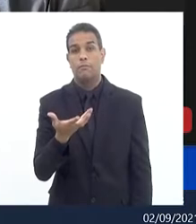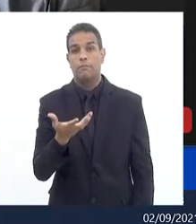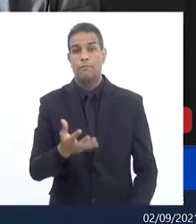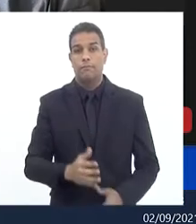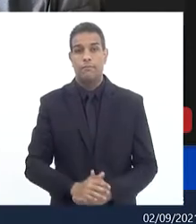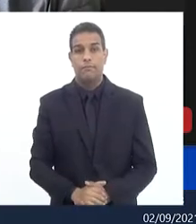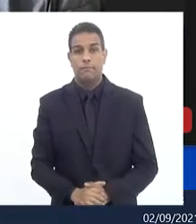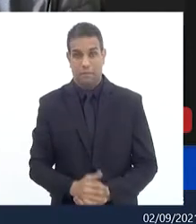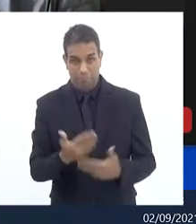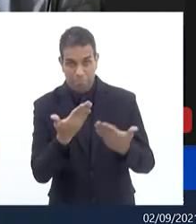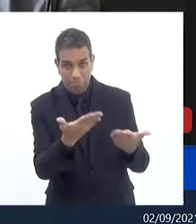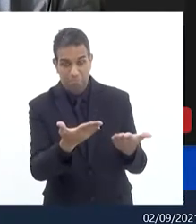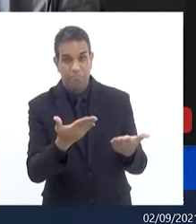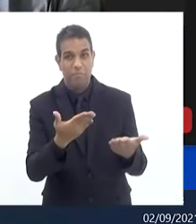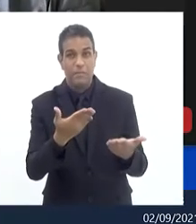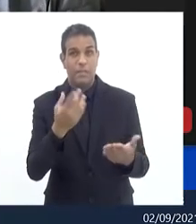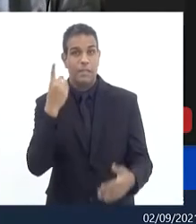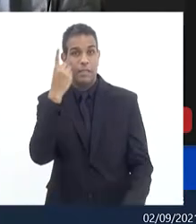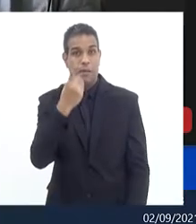vai lá Carlos